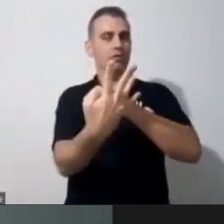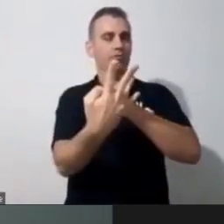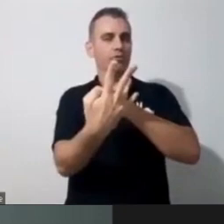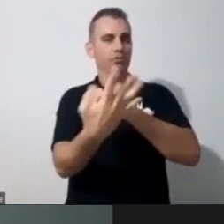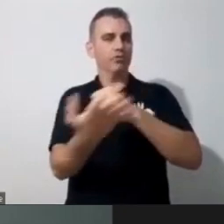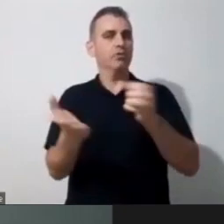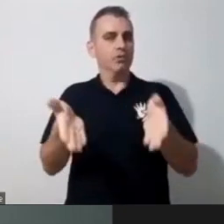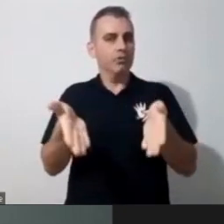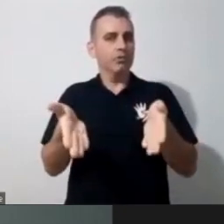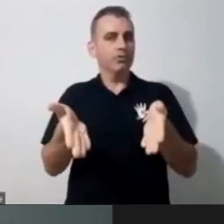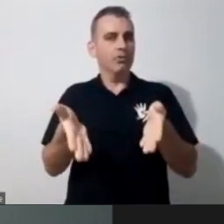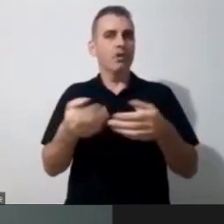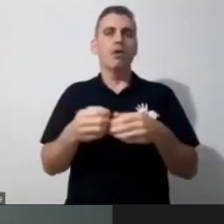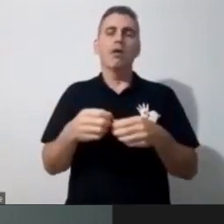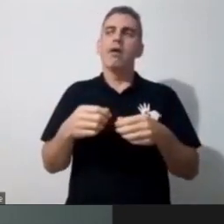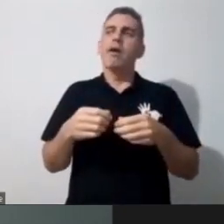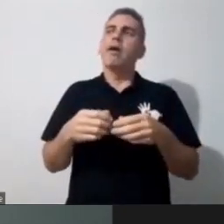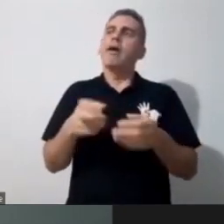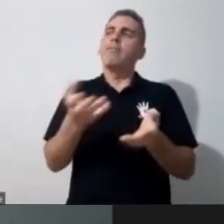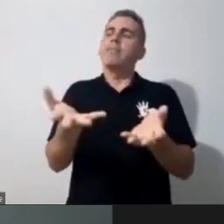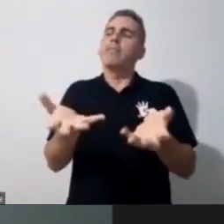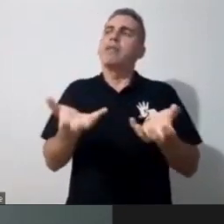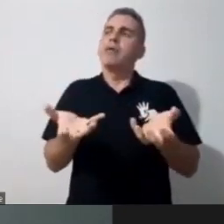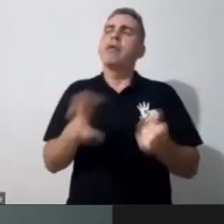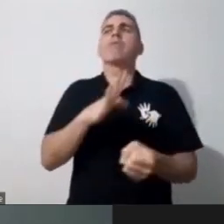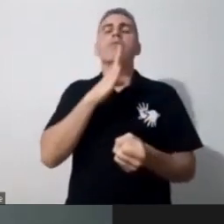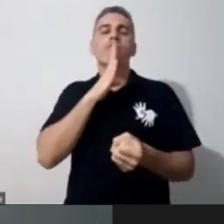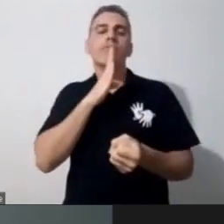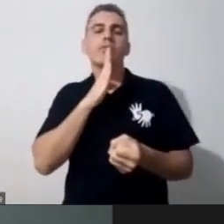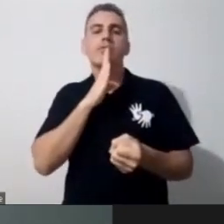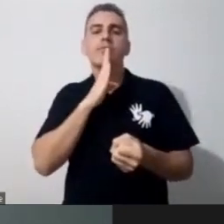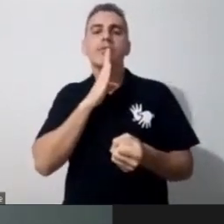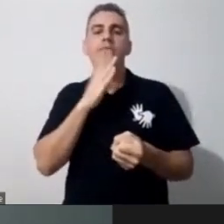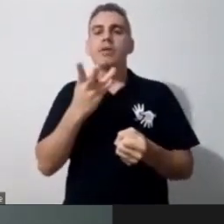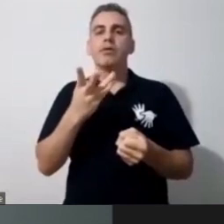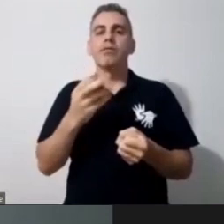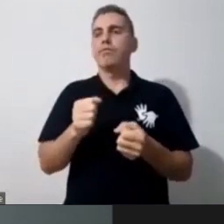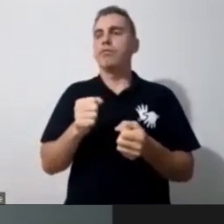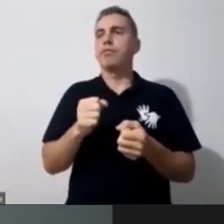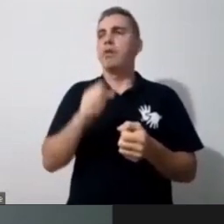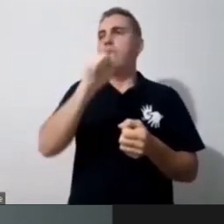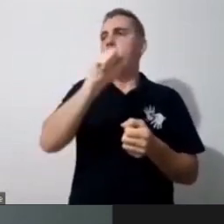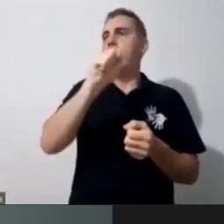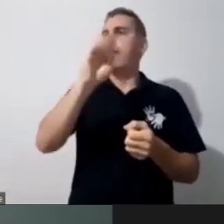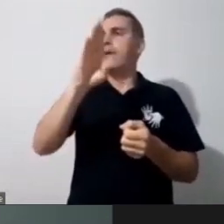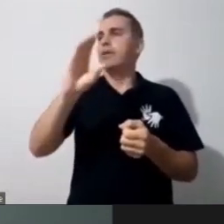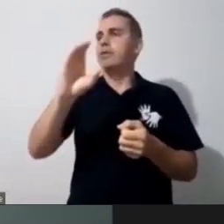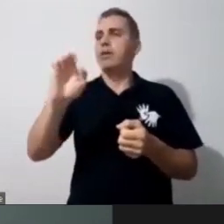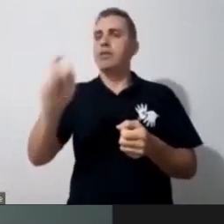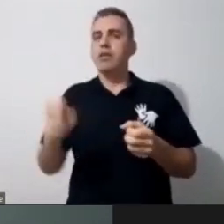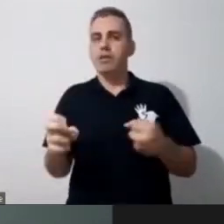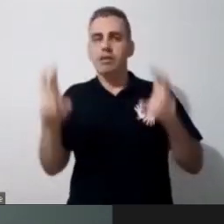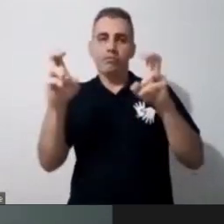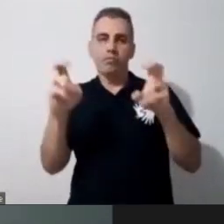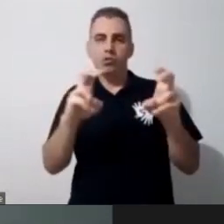estou querendo que eles explorem, então, um conhecimento sobre alfabetização. Aí, eu trago o